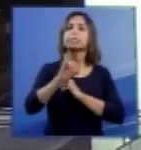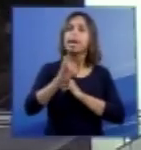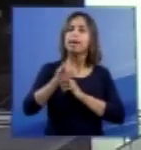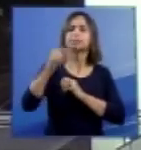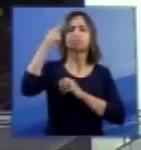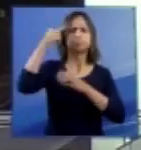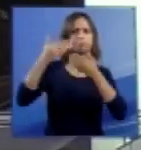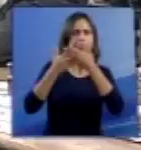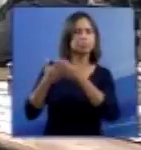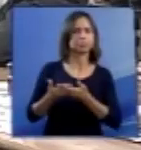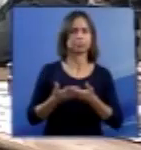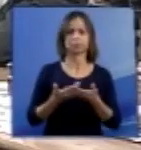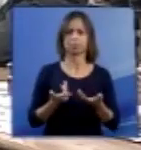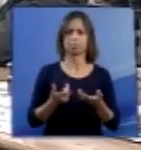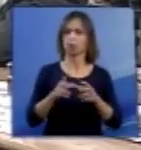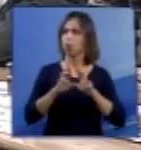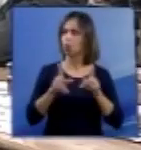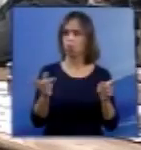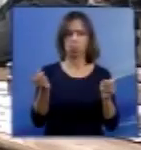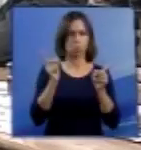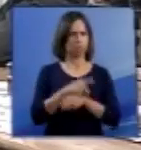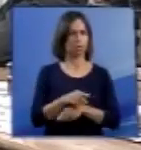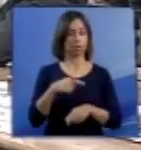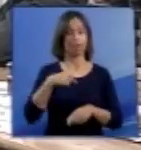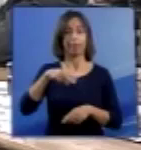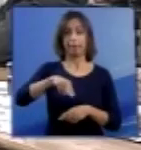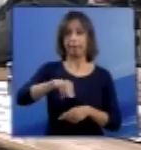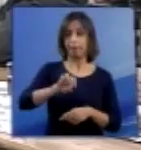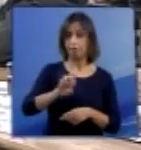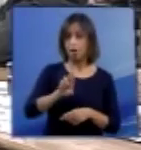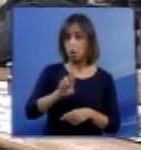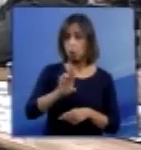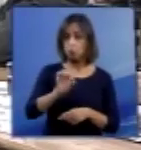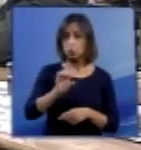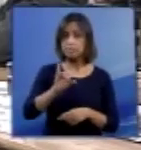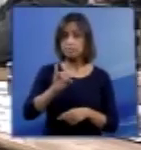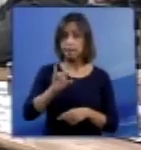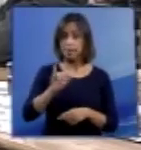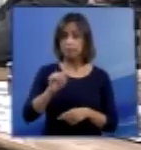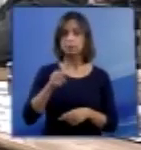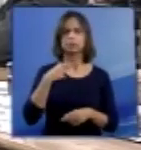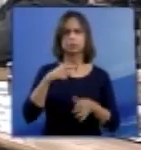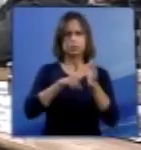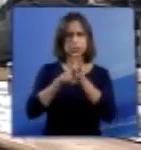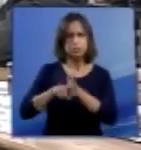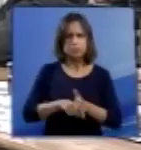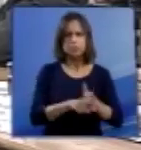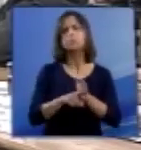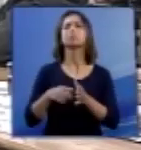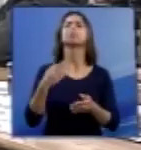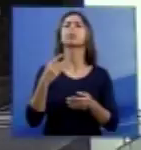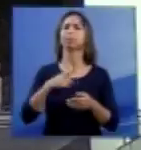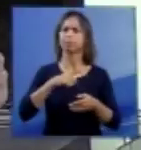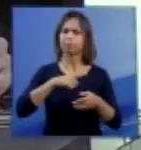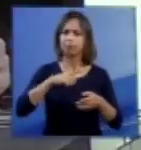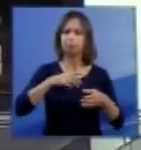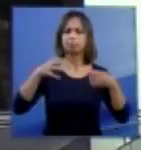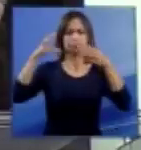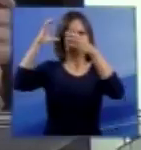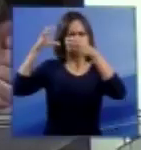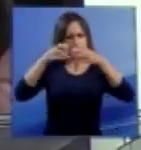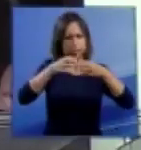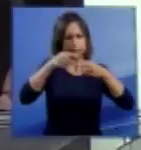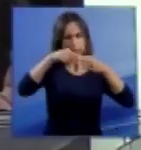contrário, a neurociência, ela vem demonstrar pelo seu conteúdo que o anencefalo tem substrato neural para o